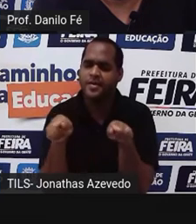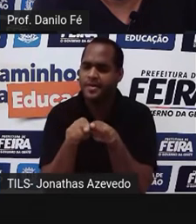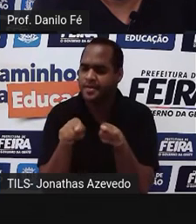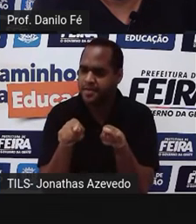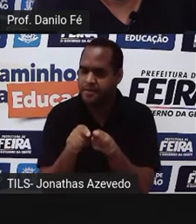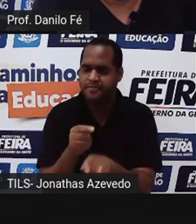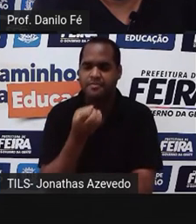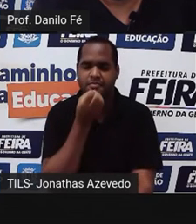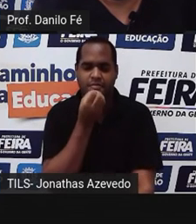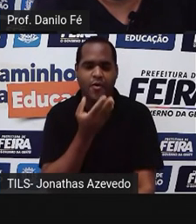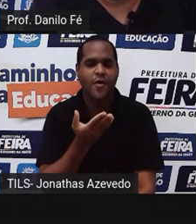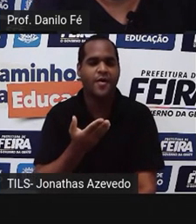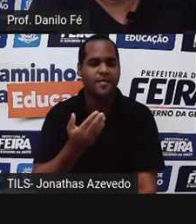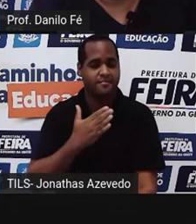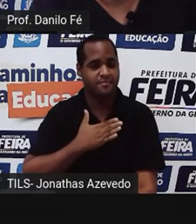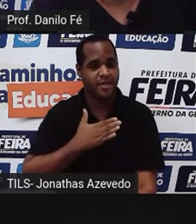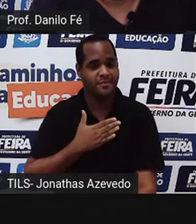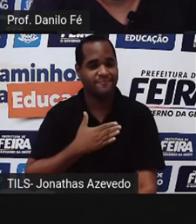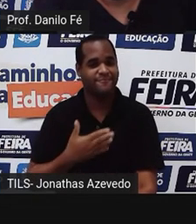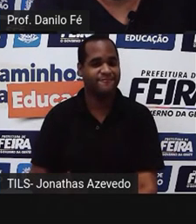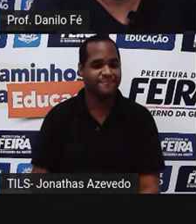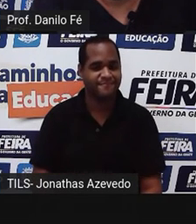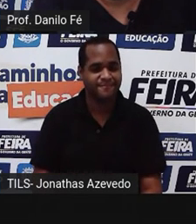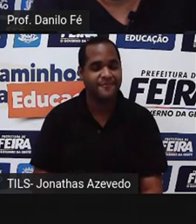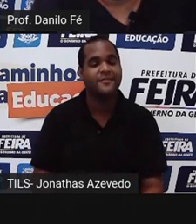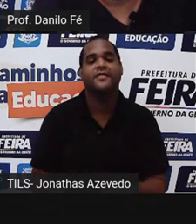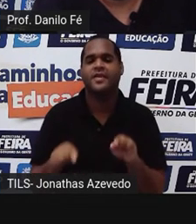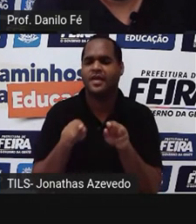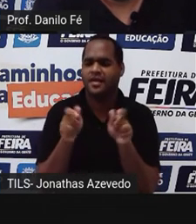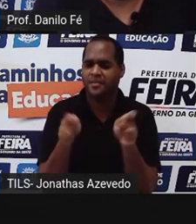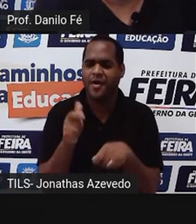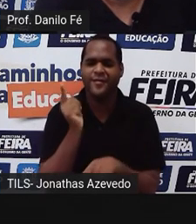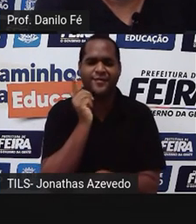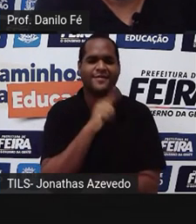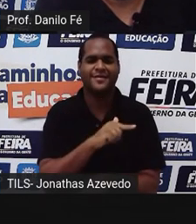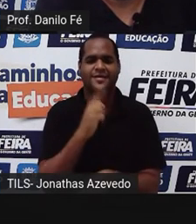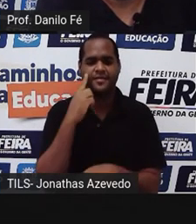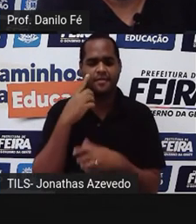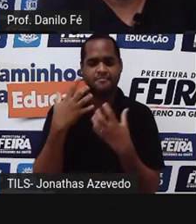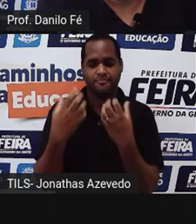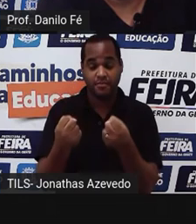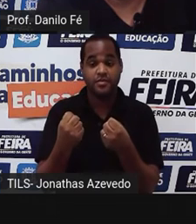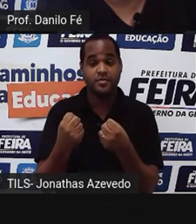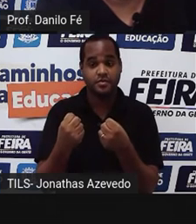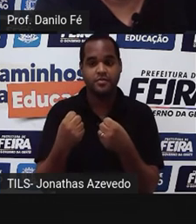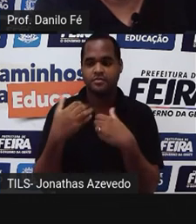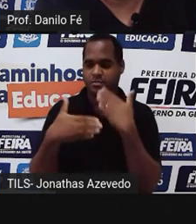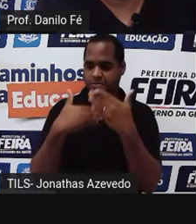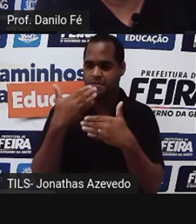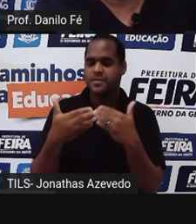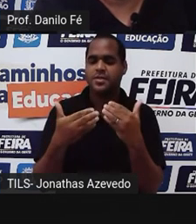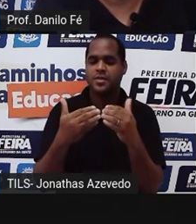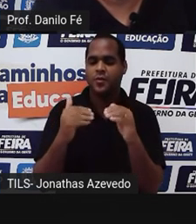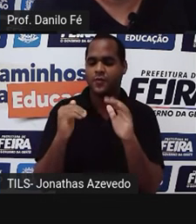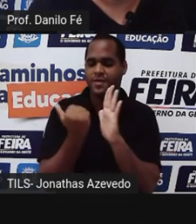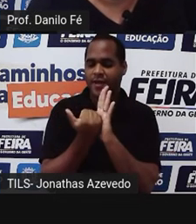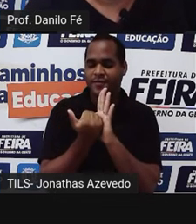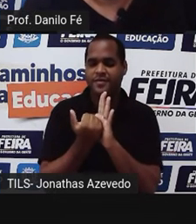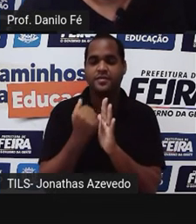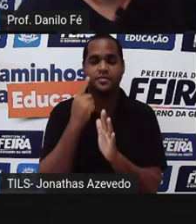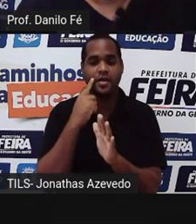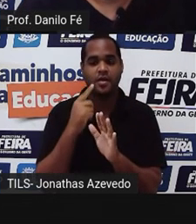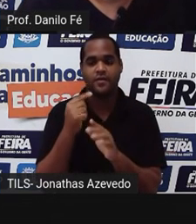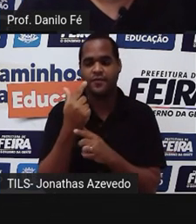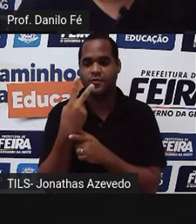mim. E ele consegue aprovar uma constituição, em 1924,